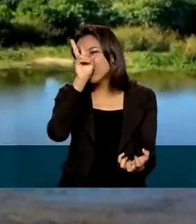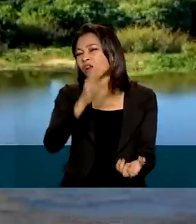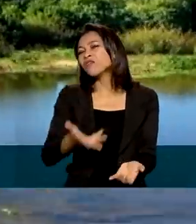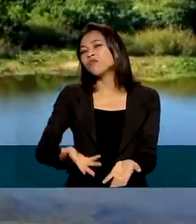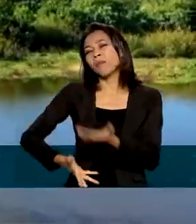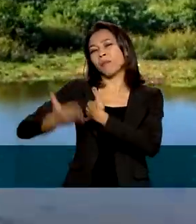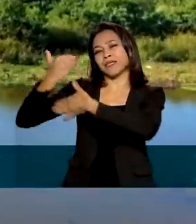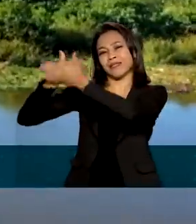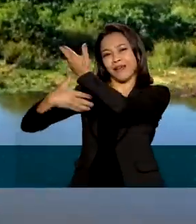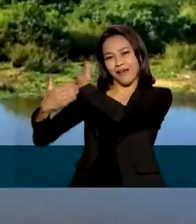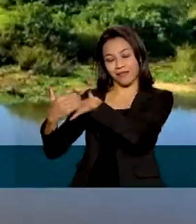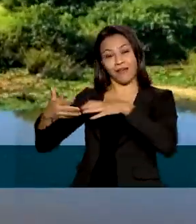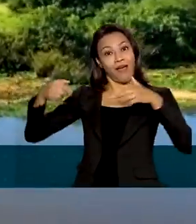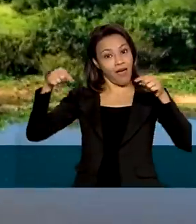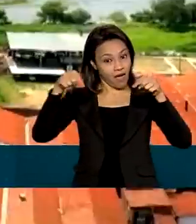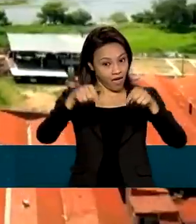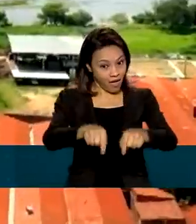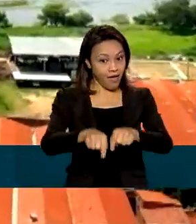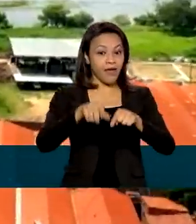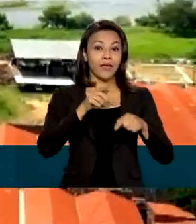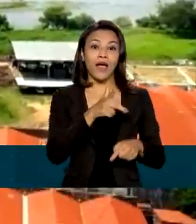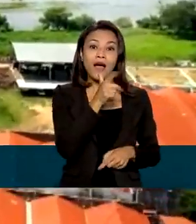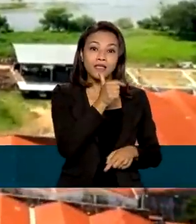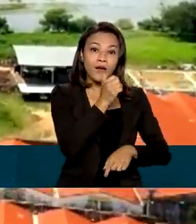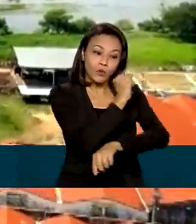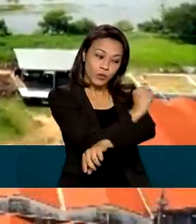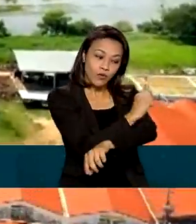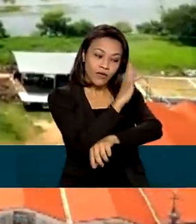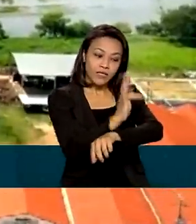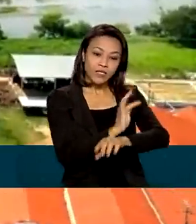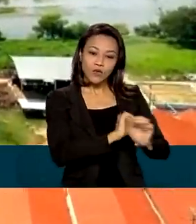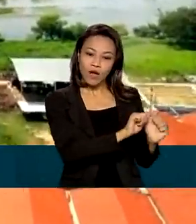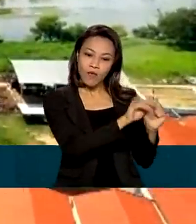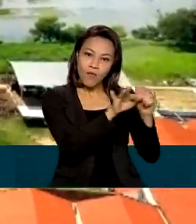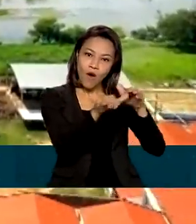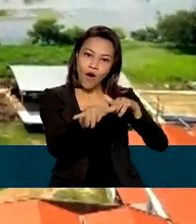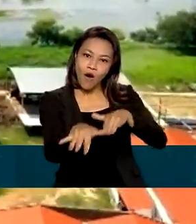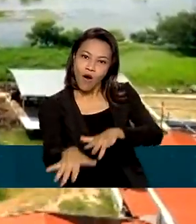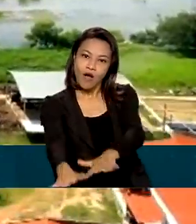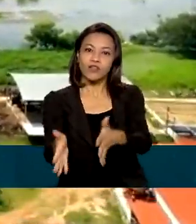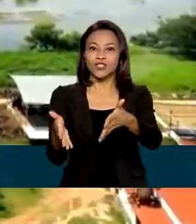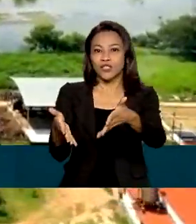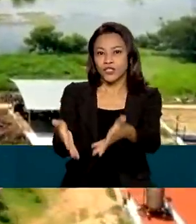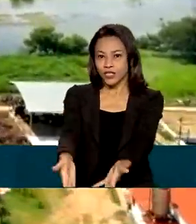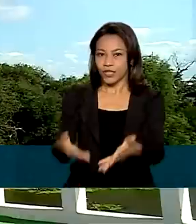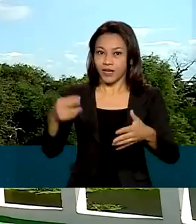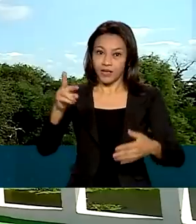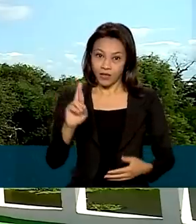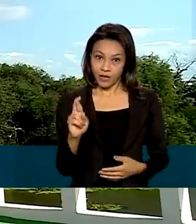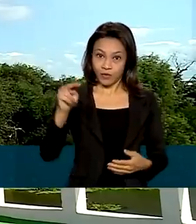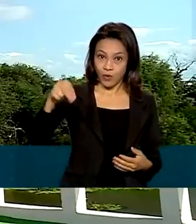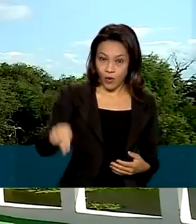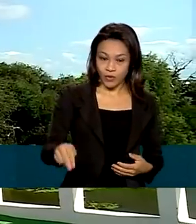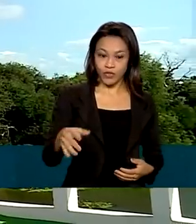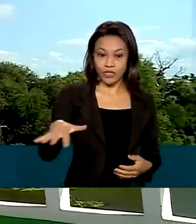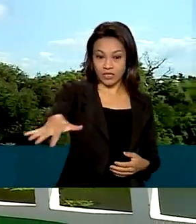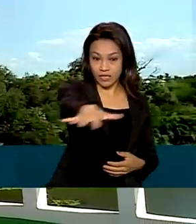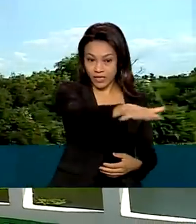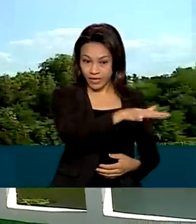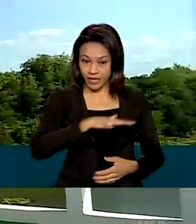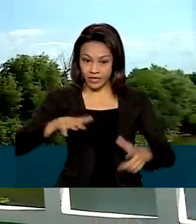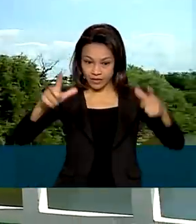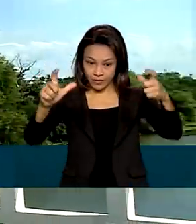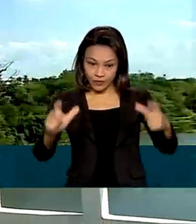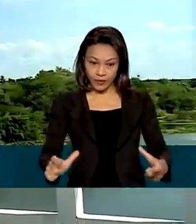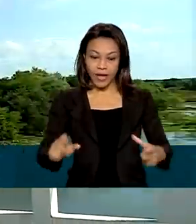por ele que as águas da integração do Rio São Francisco chegam ao estado do Rio Grande do Norte. Jardim de Piranhas é o